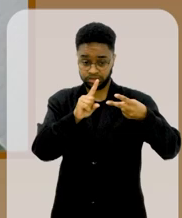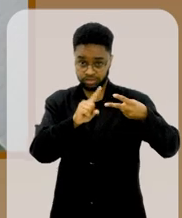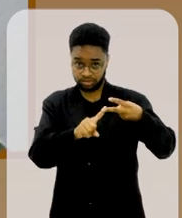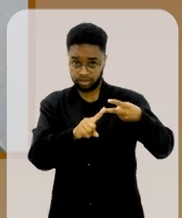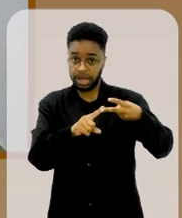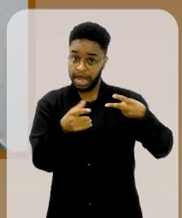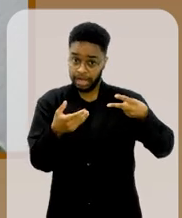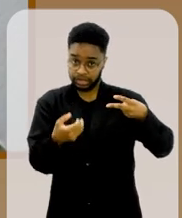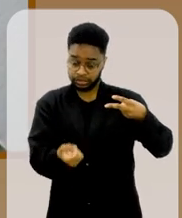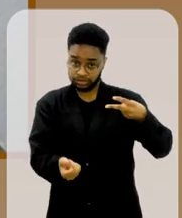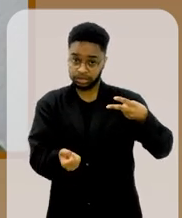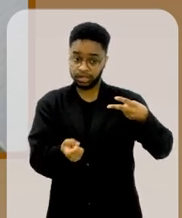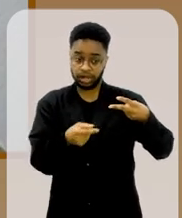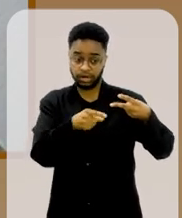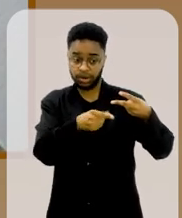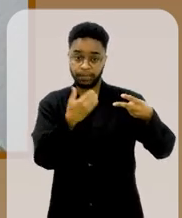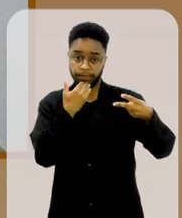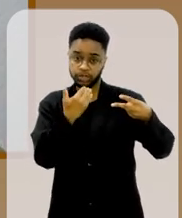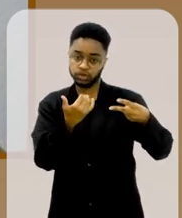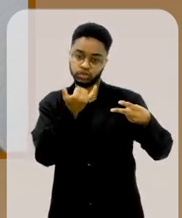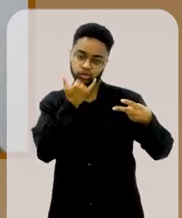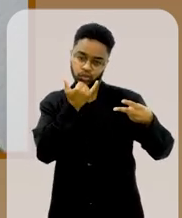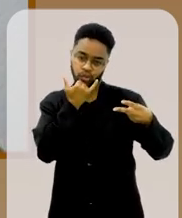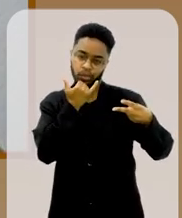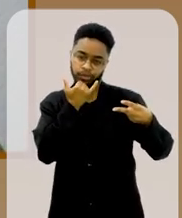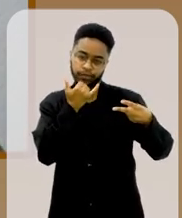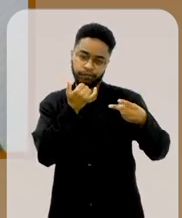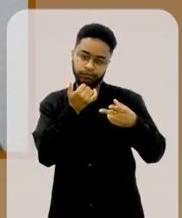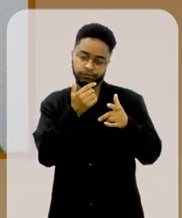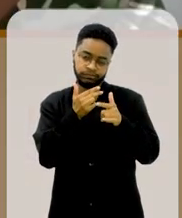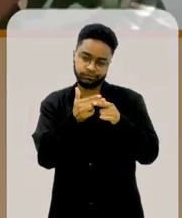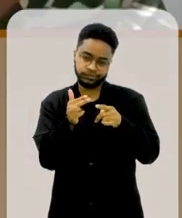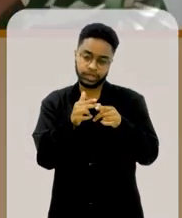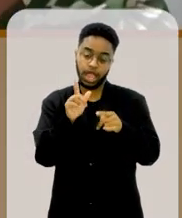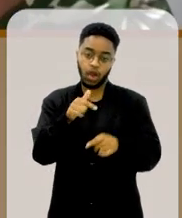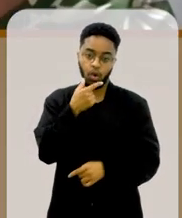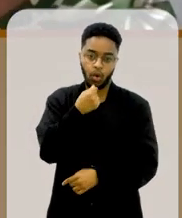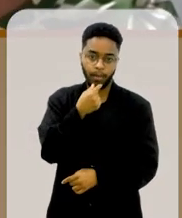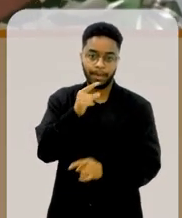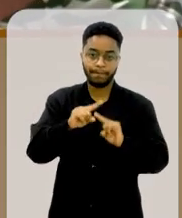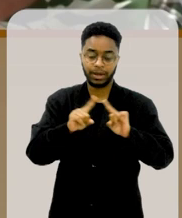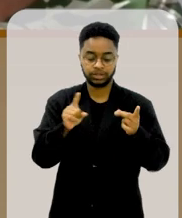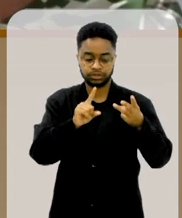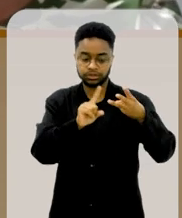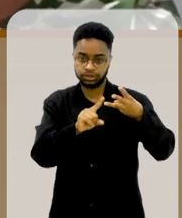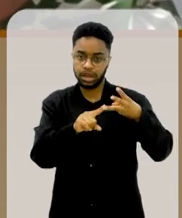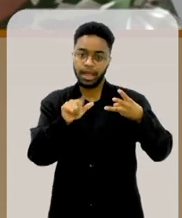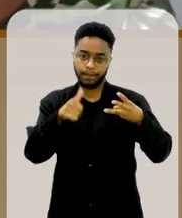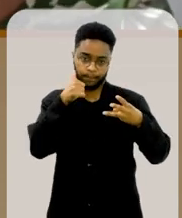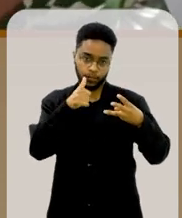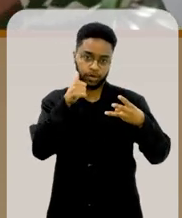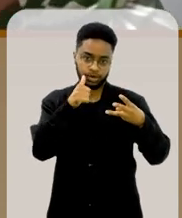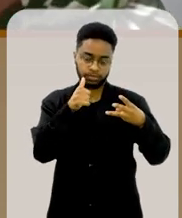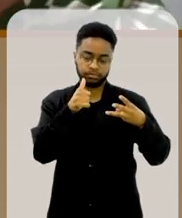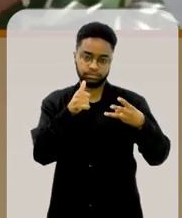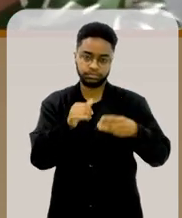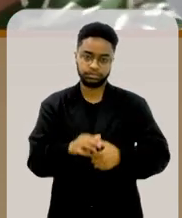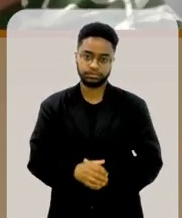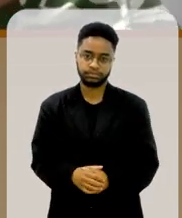acataram esses pedidos de desculpa eram homens. Mas no terceiro julgamento foi uma mulher